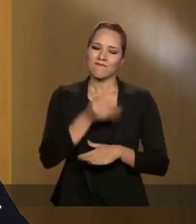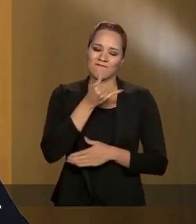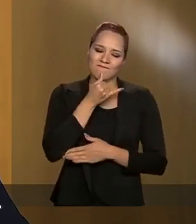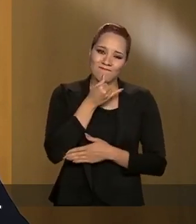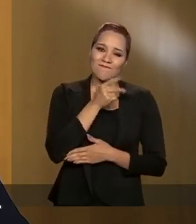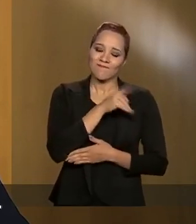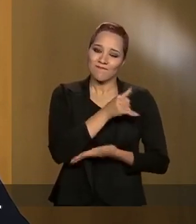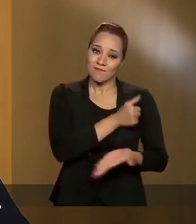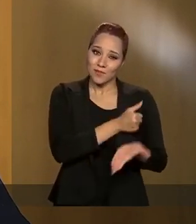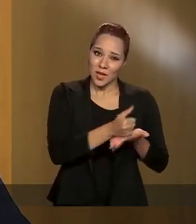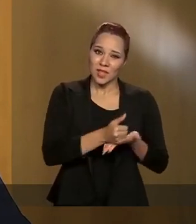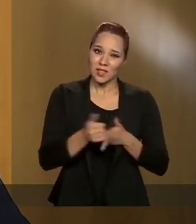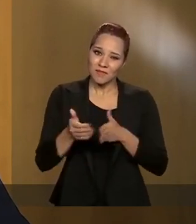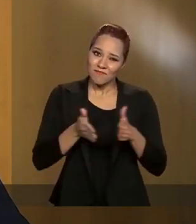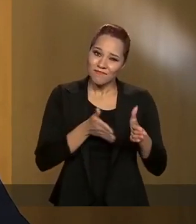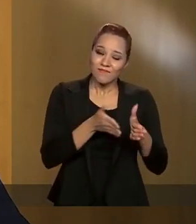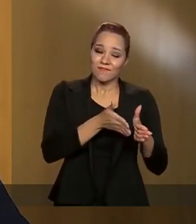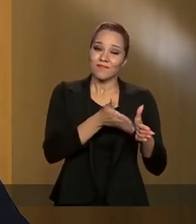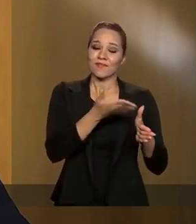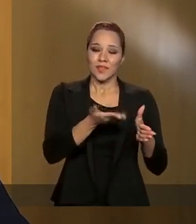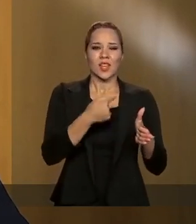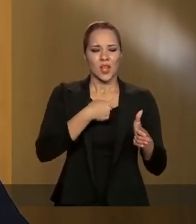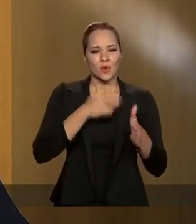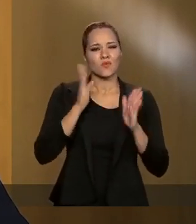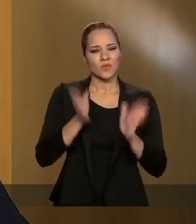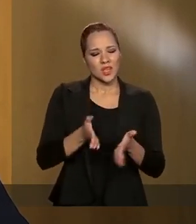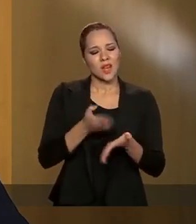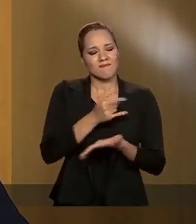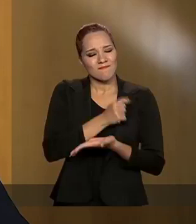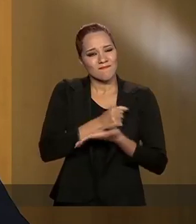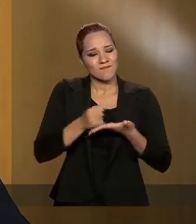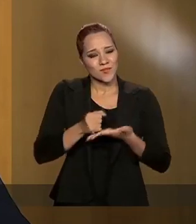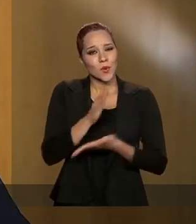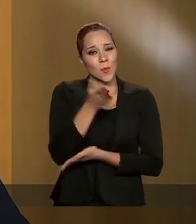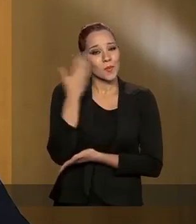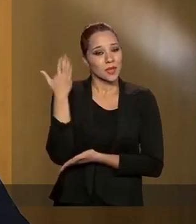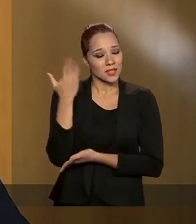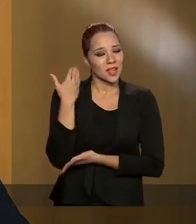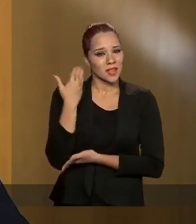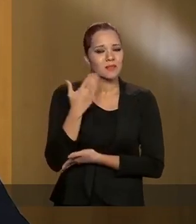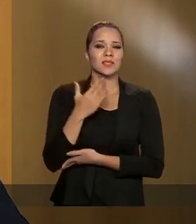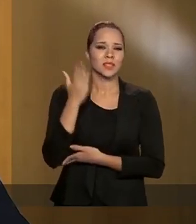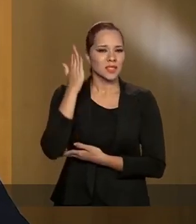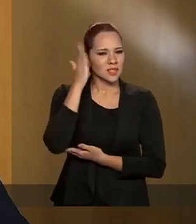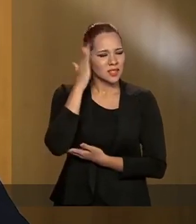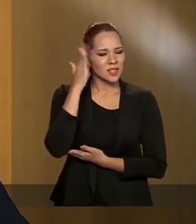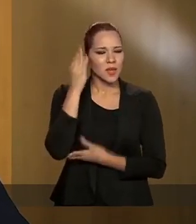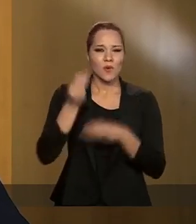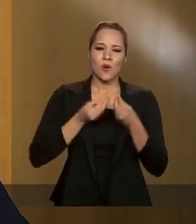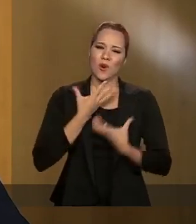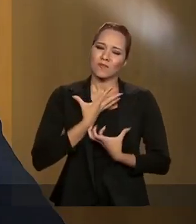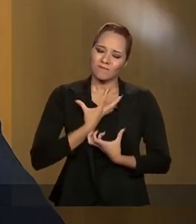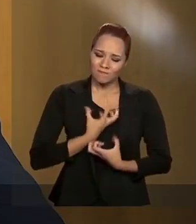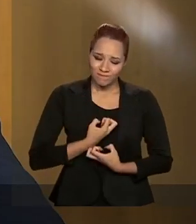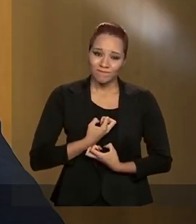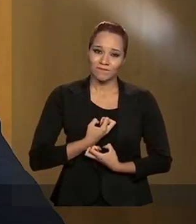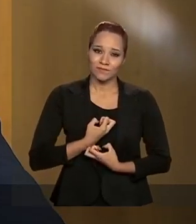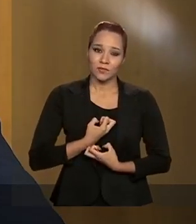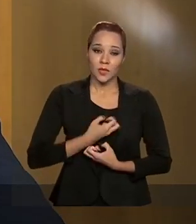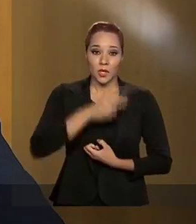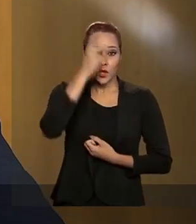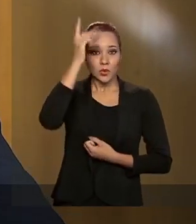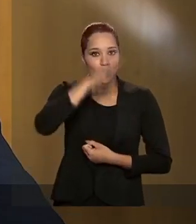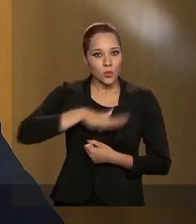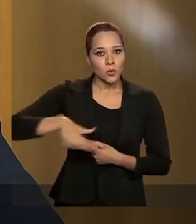perdas neste caminho. Eu mesmo já perdi antes queridos no passado e sei o quanto é doloroso. Todos